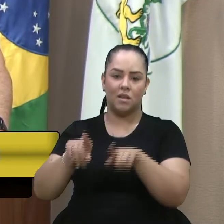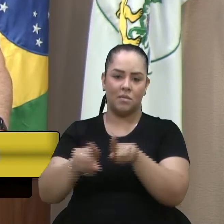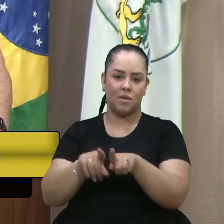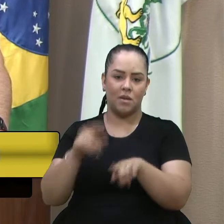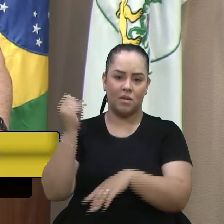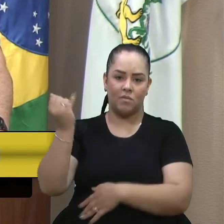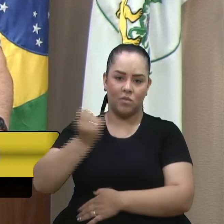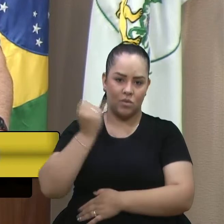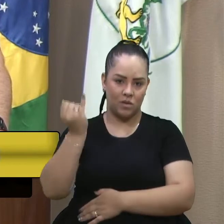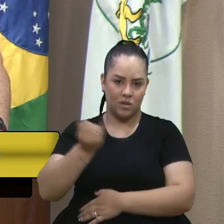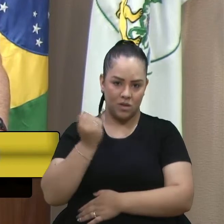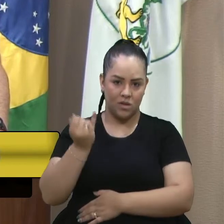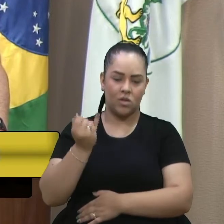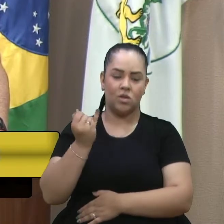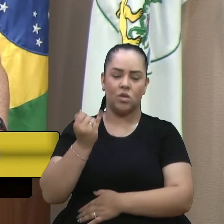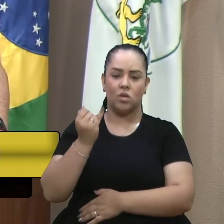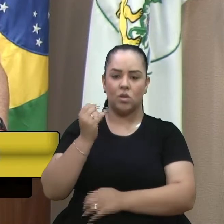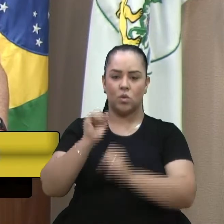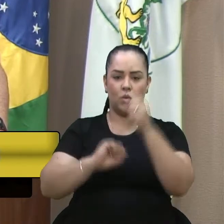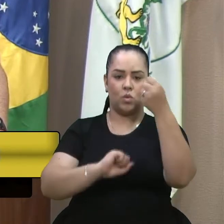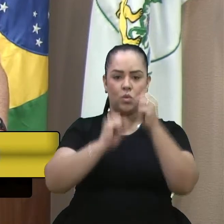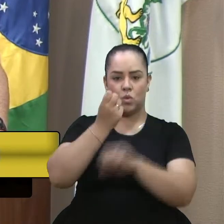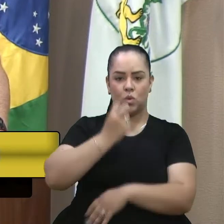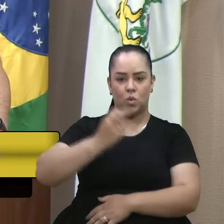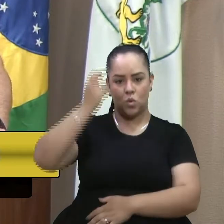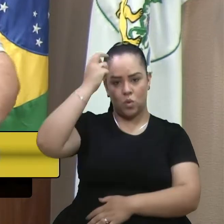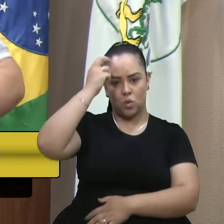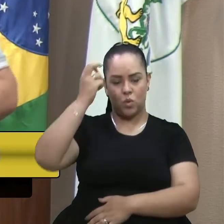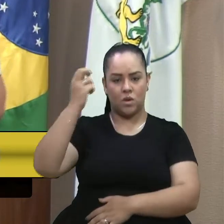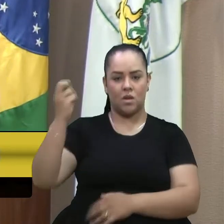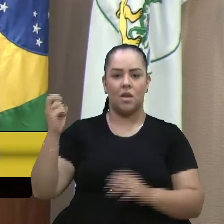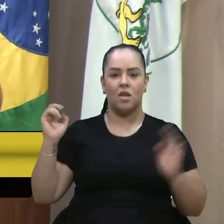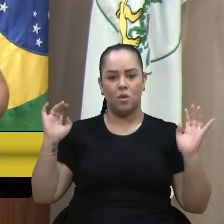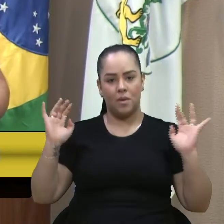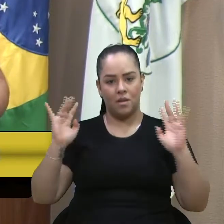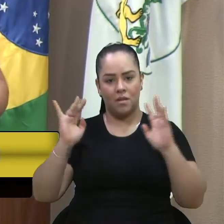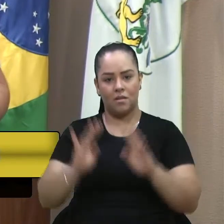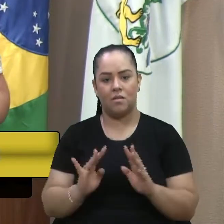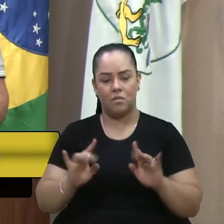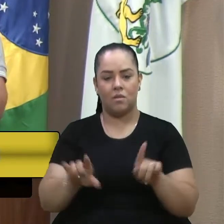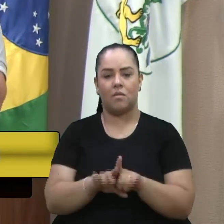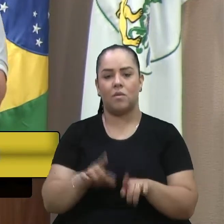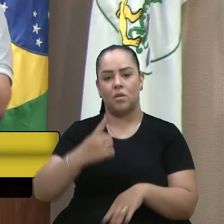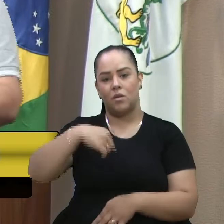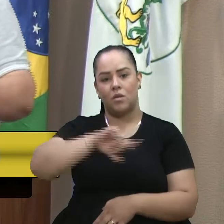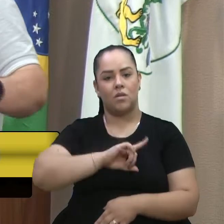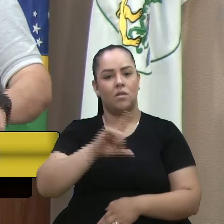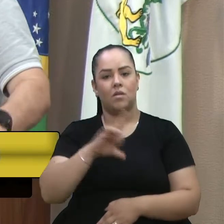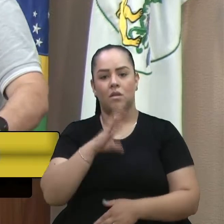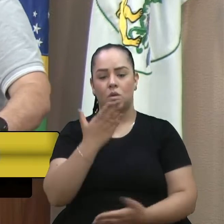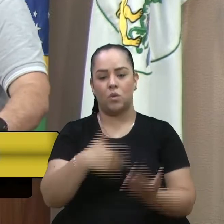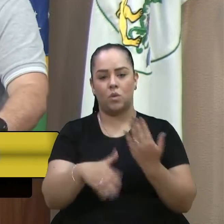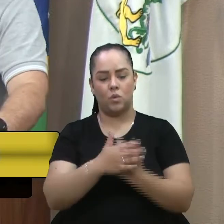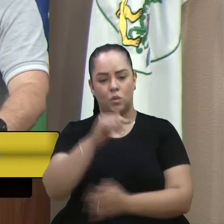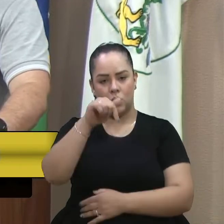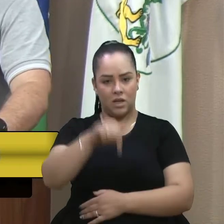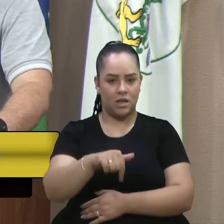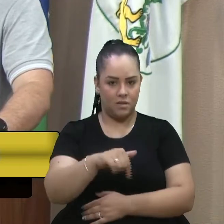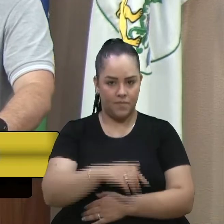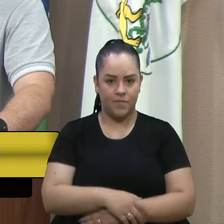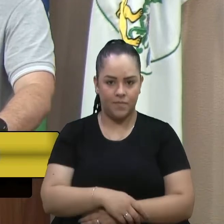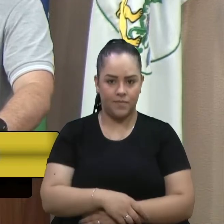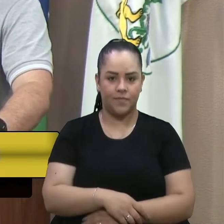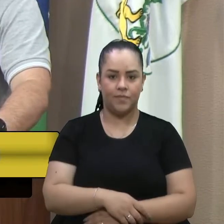industrial cultural e de imigração então nós temos tudo aqui o que nós temos é que fazer uma parte